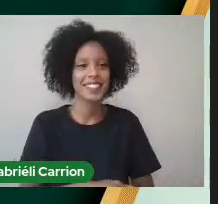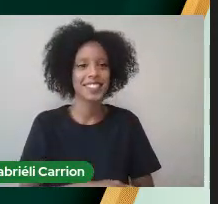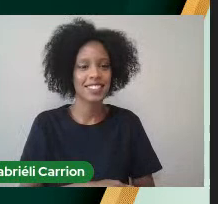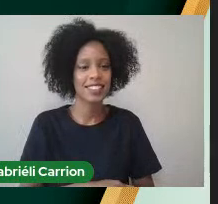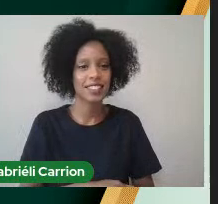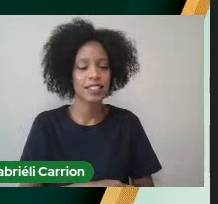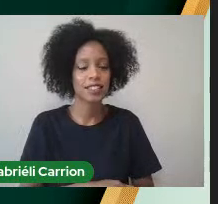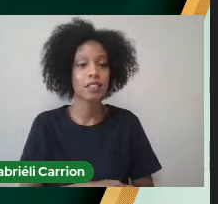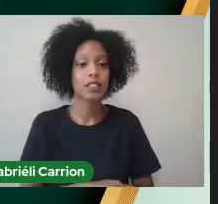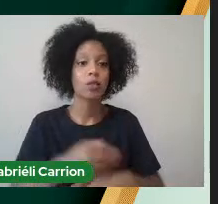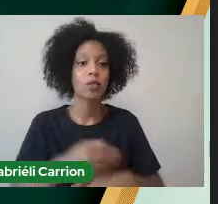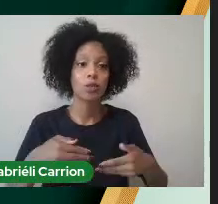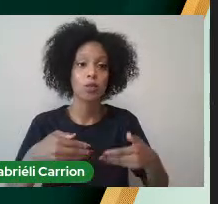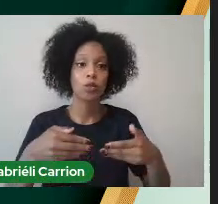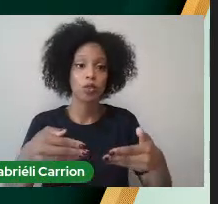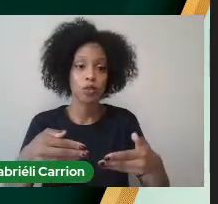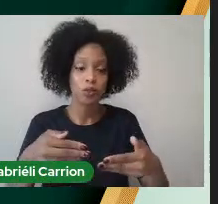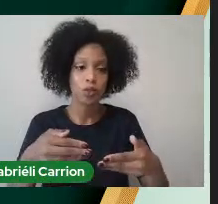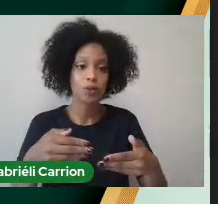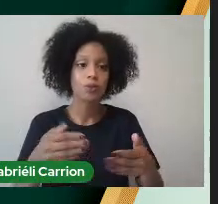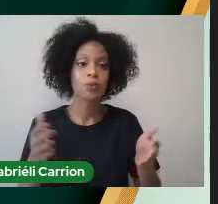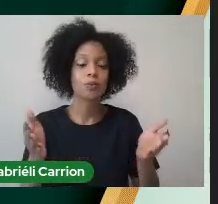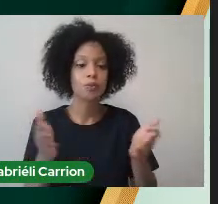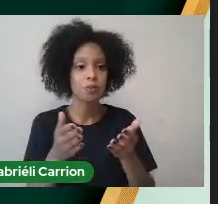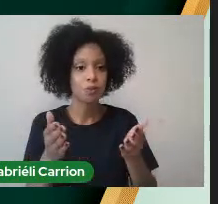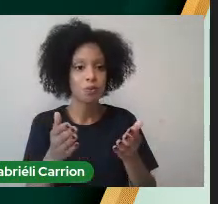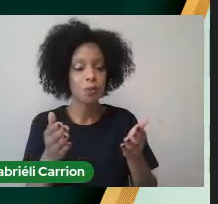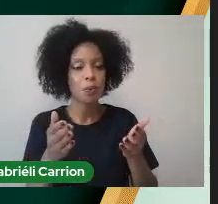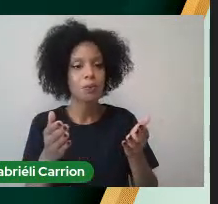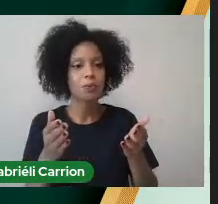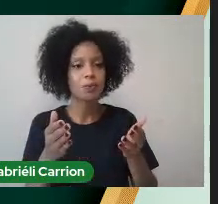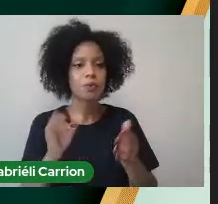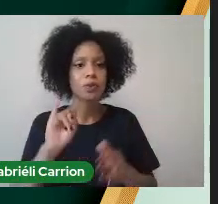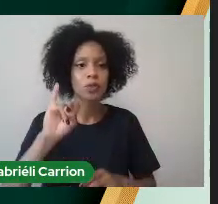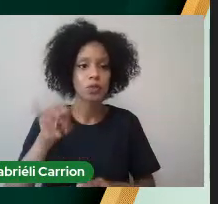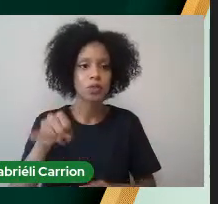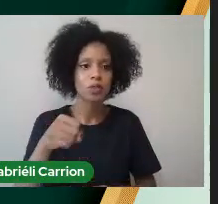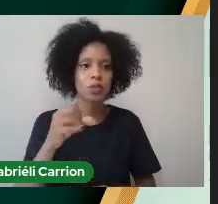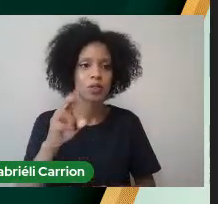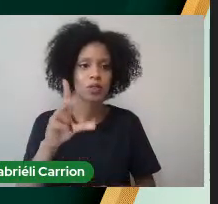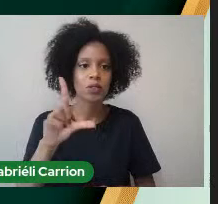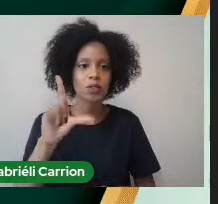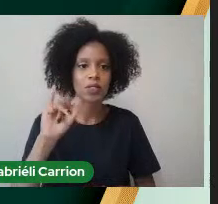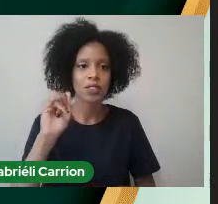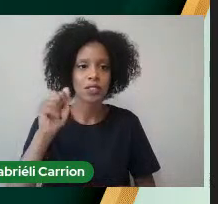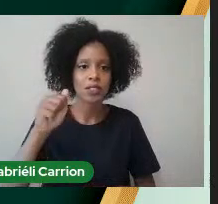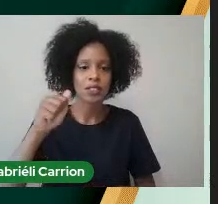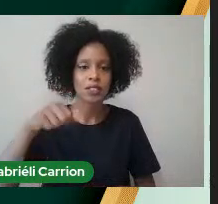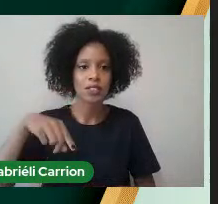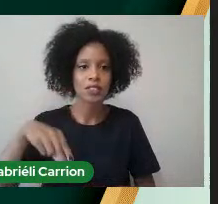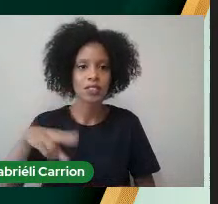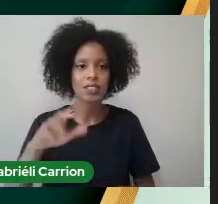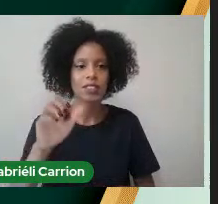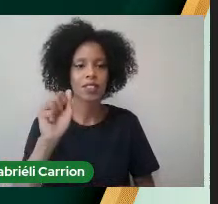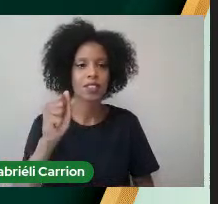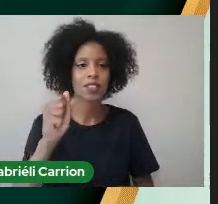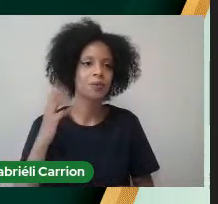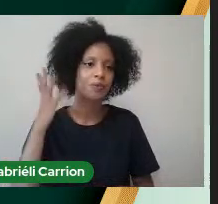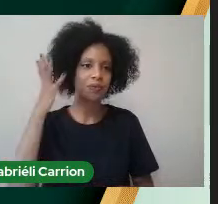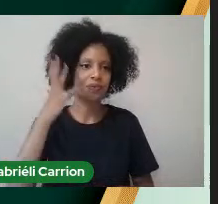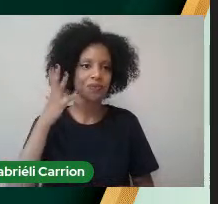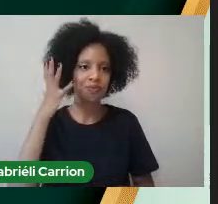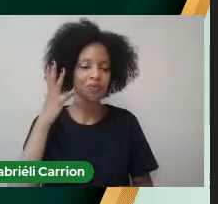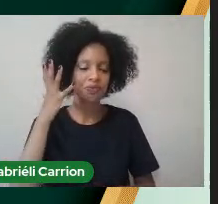Convidamos A graduada Juliana Juliana Saldanha Pereira Oradora Da turma Para proceder